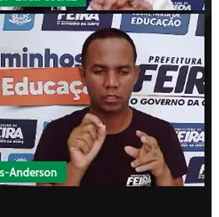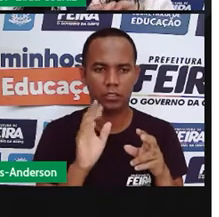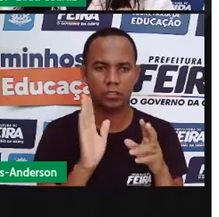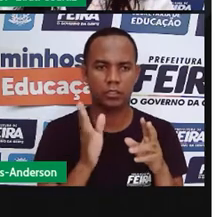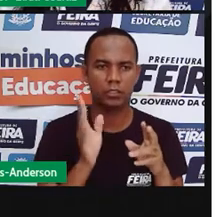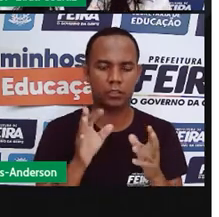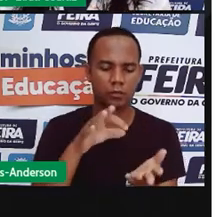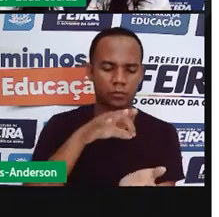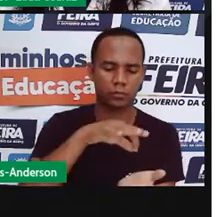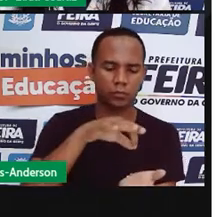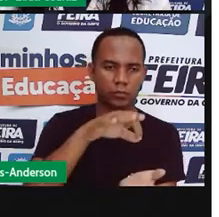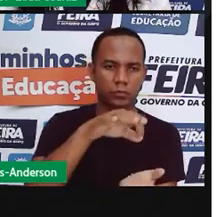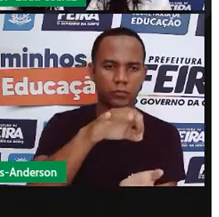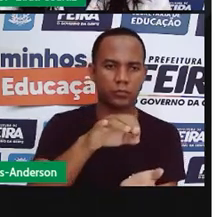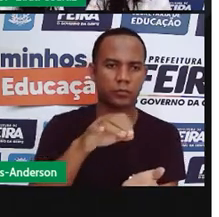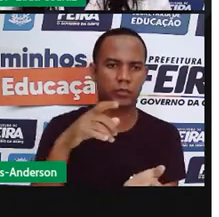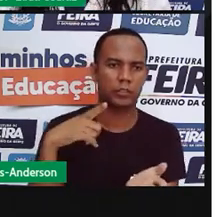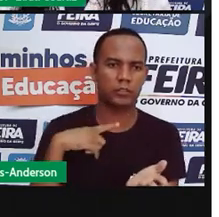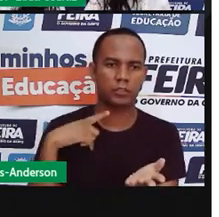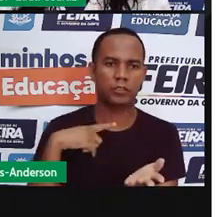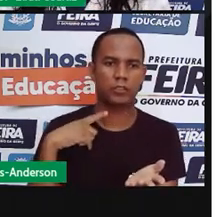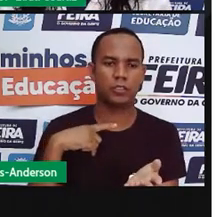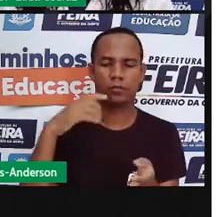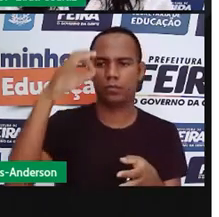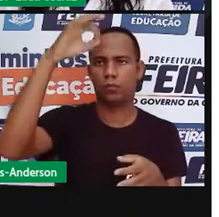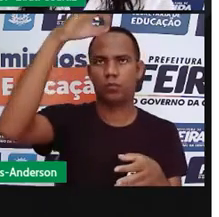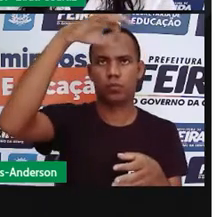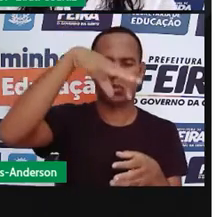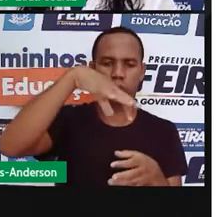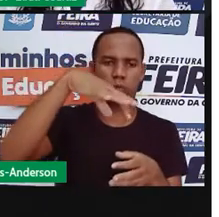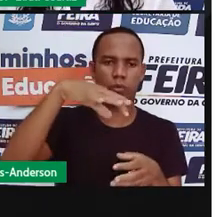sementes tinham caído no chão.